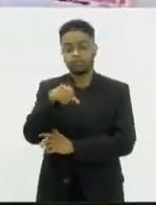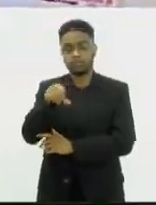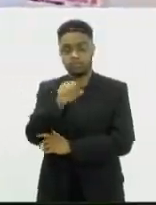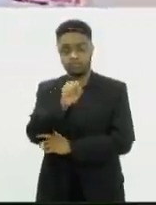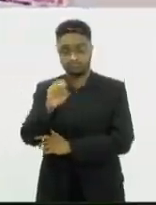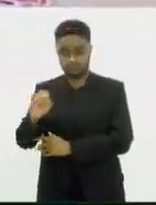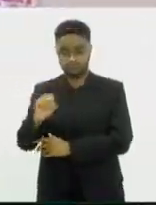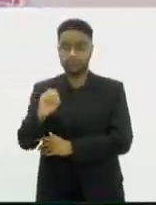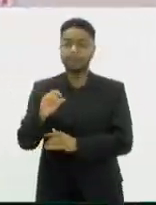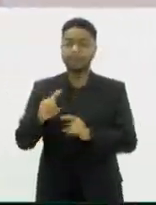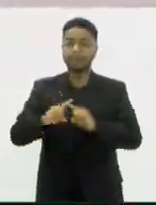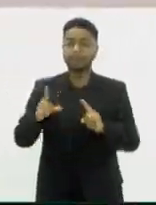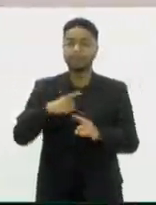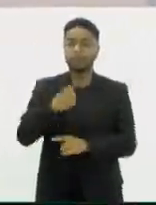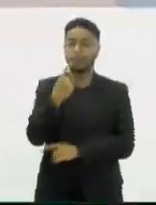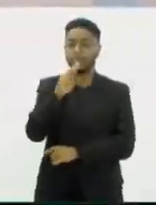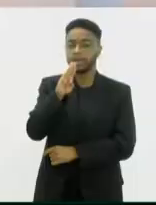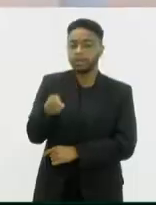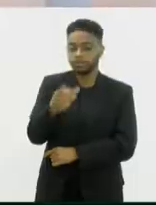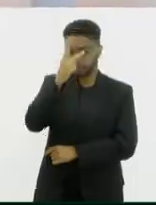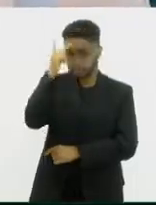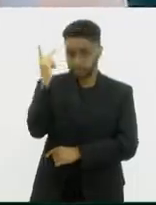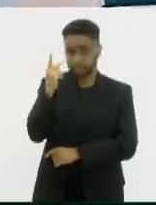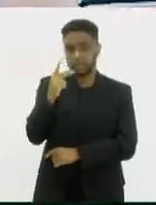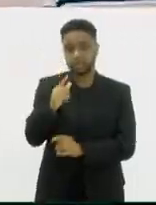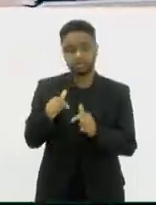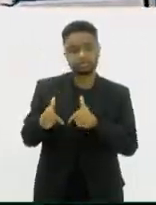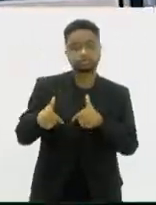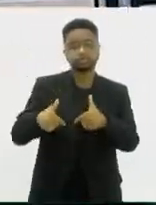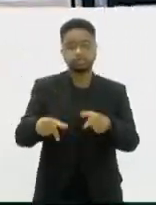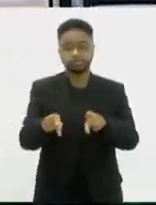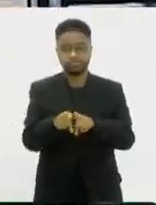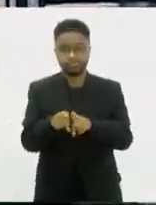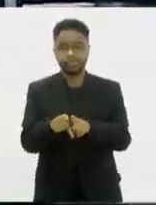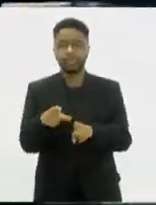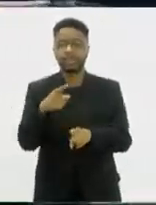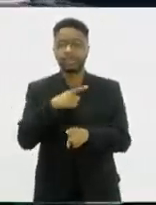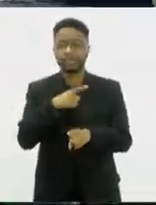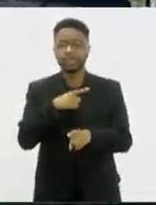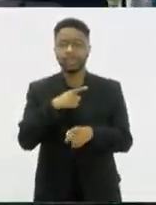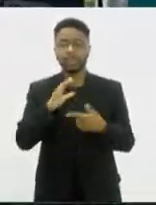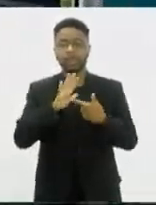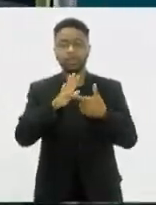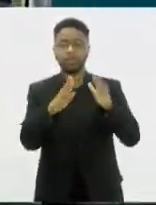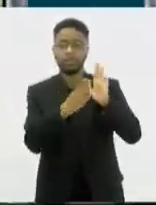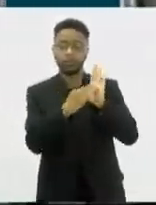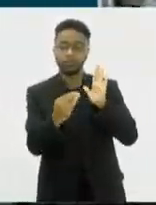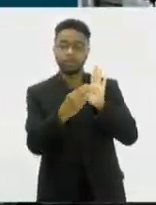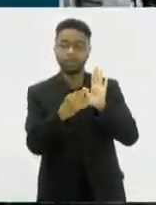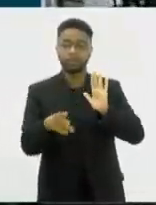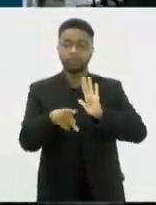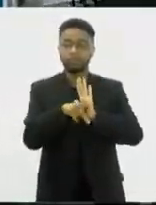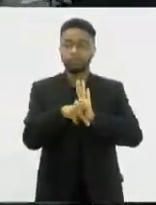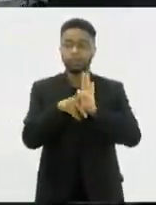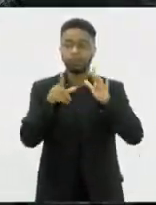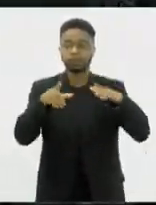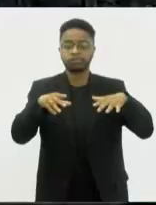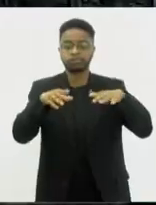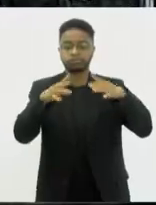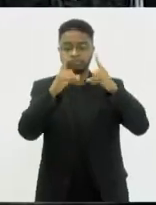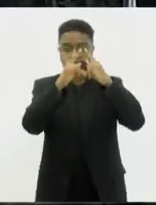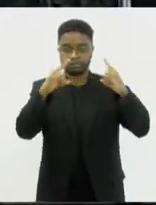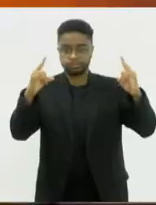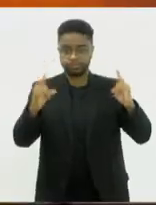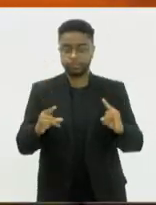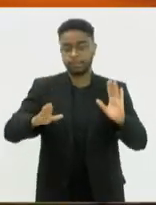é praticado por mais de um milhão de brasileiros. A quadra também contará com o protótipo de uma barraca de praia desenvolvida pelo Instituto Europeu